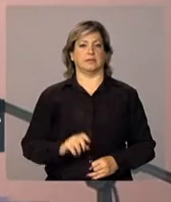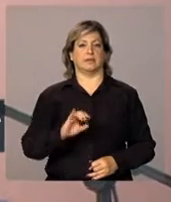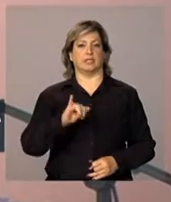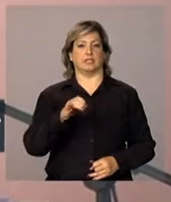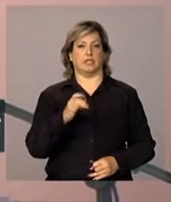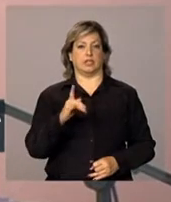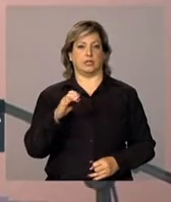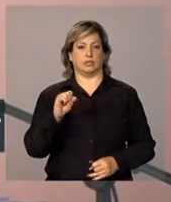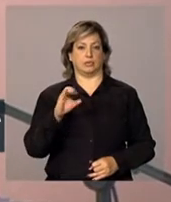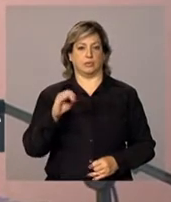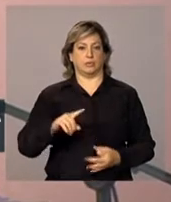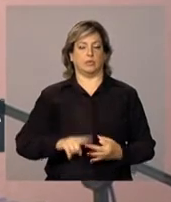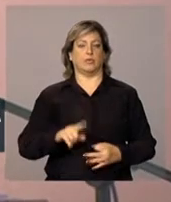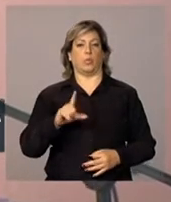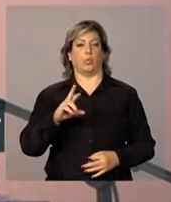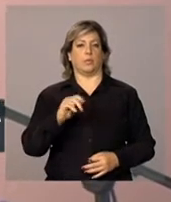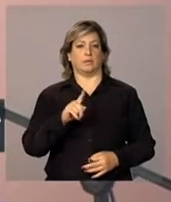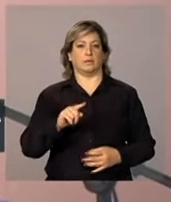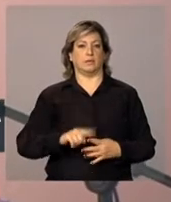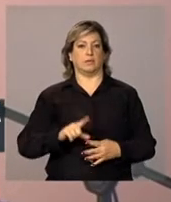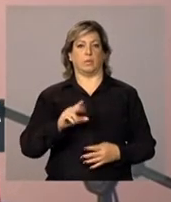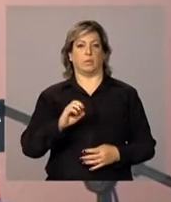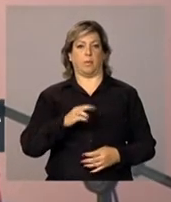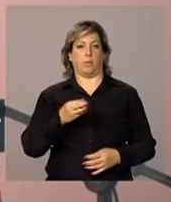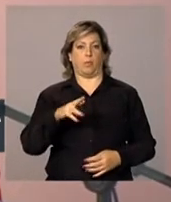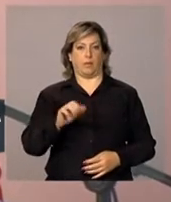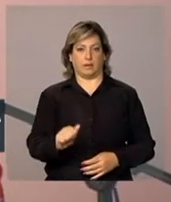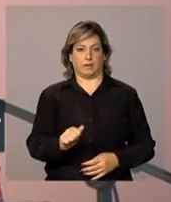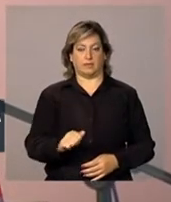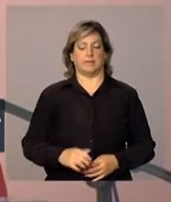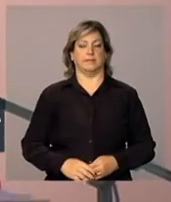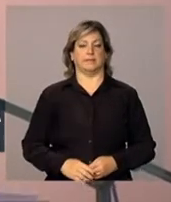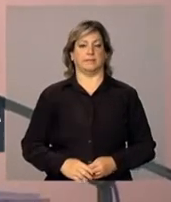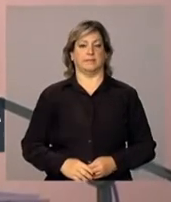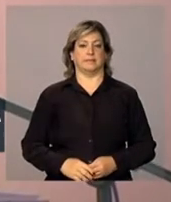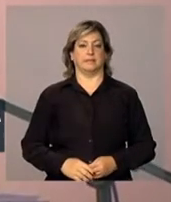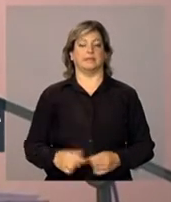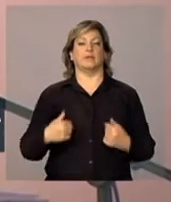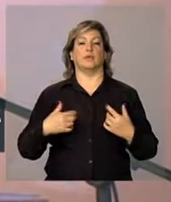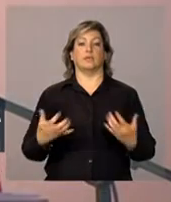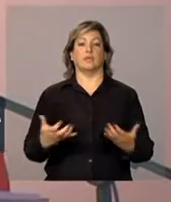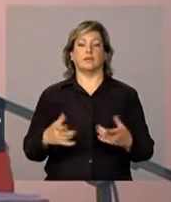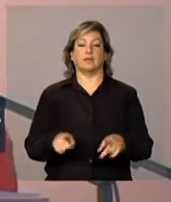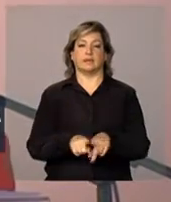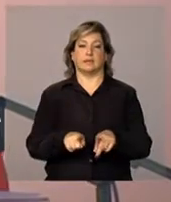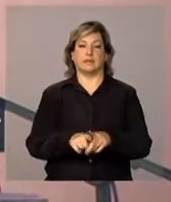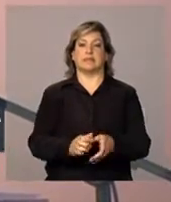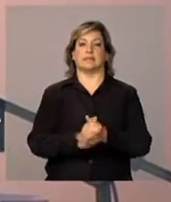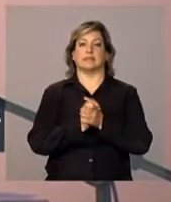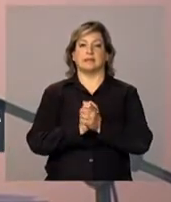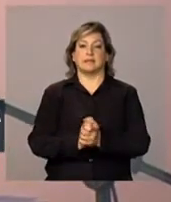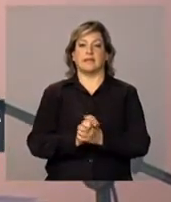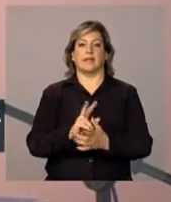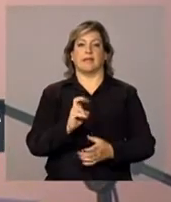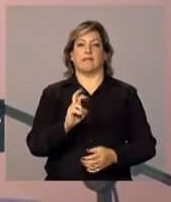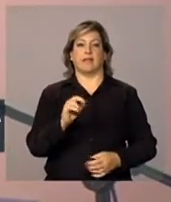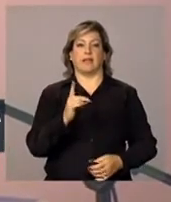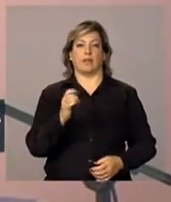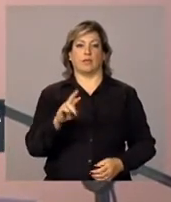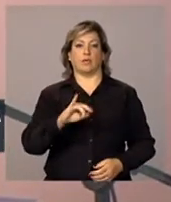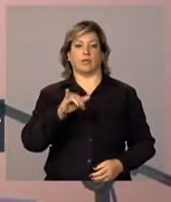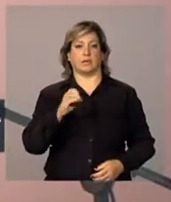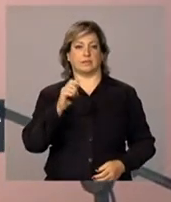Gerson Bittencourt, Luiz Cláudio e Luiz Moura. Queria saudar o vereador José